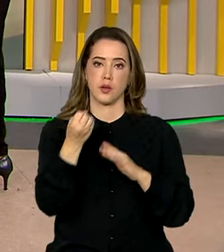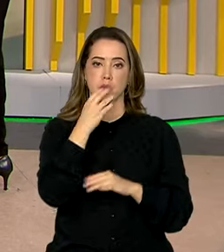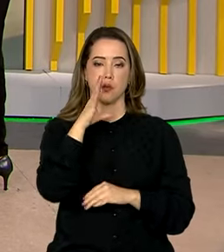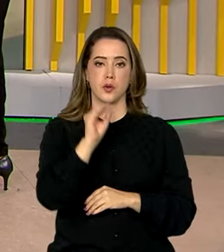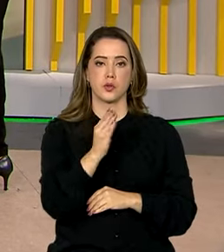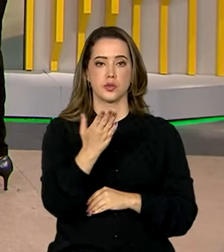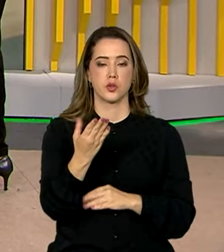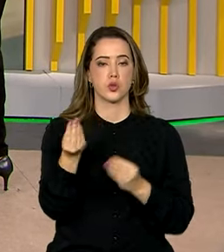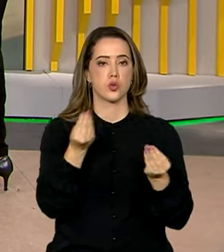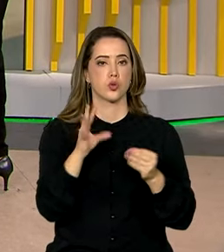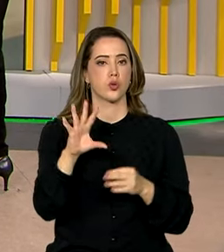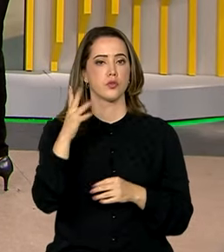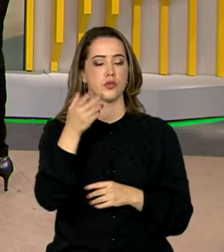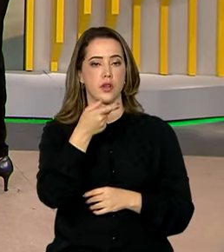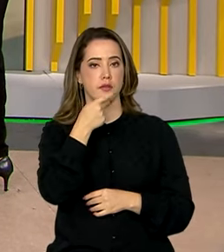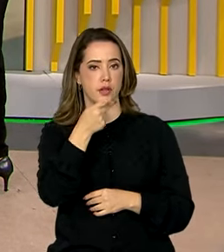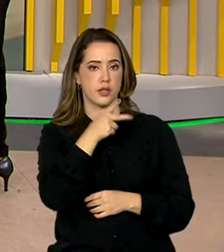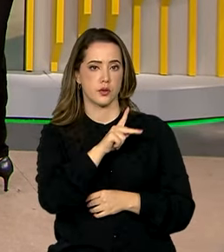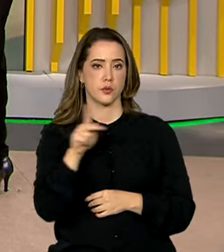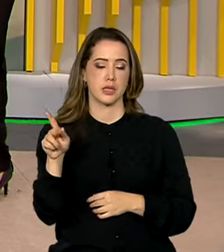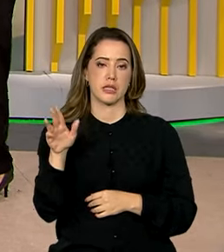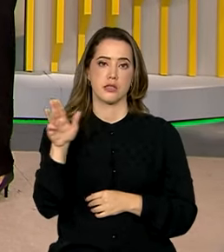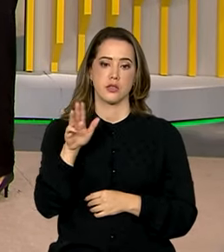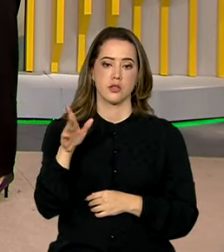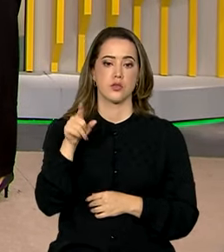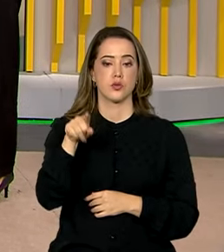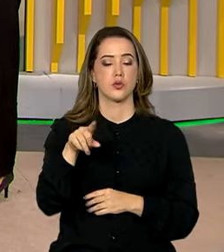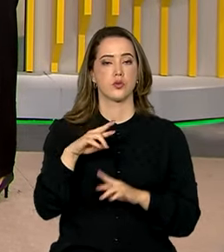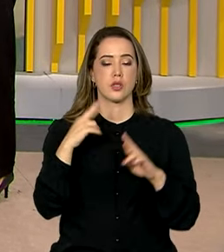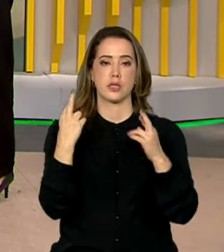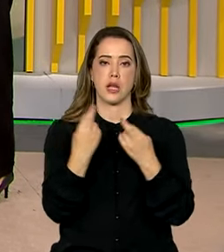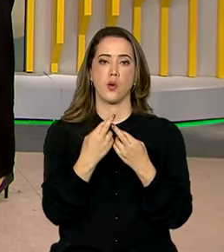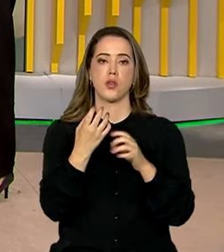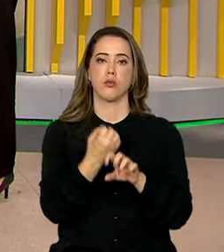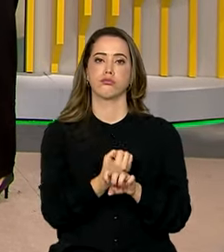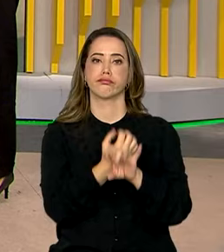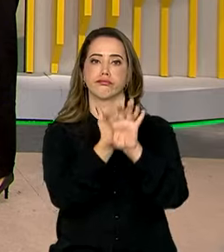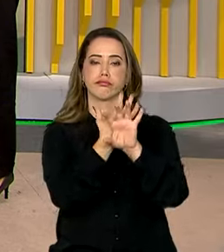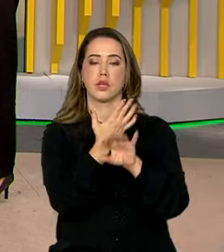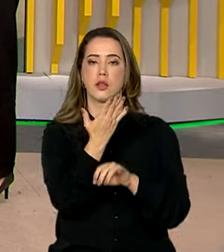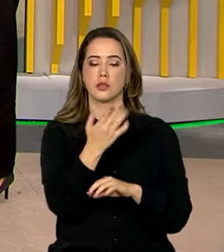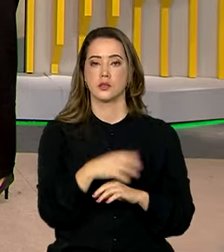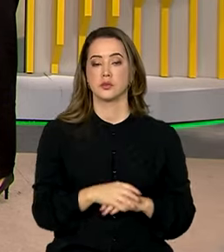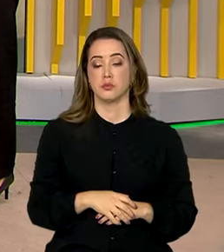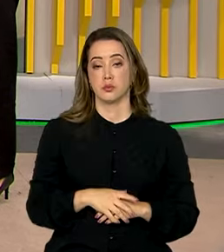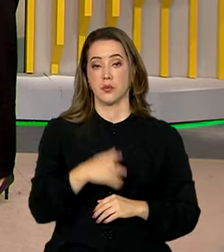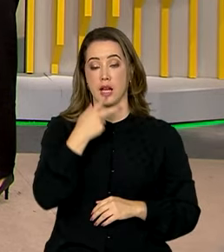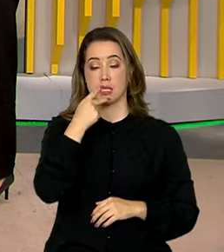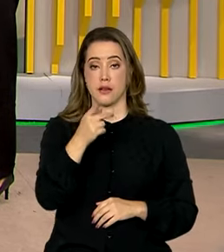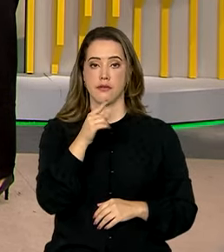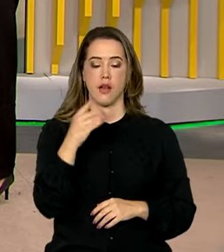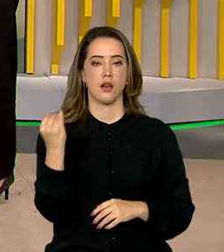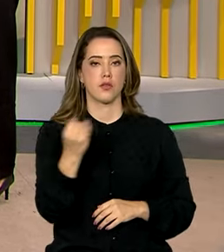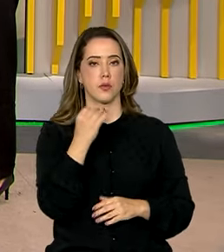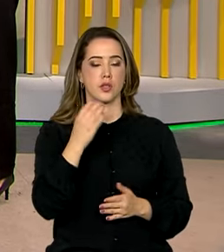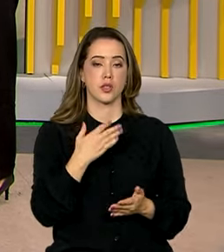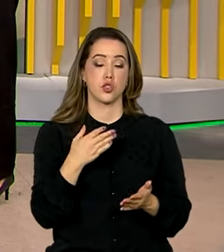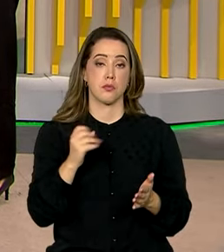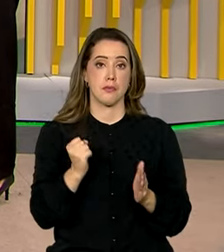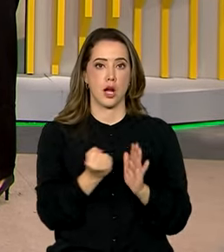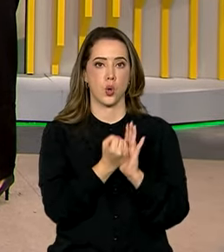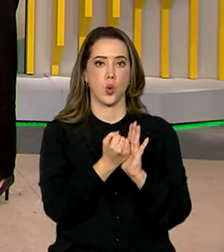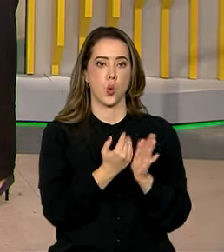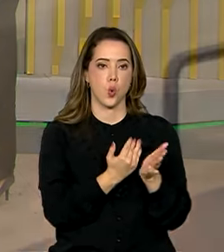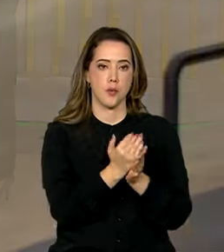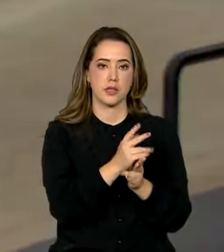Boa noite, Pablo. Como foi o discurso do presidente aí nessa cúpula virtual? O discurso marcou o início da presidência do Brasil